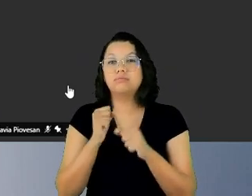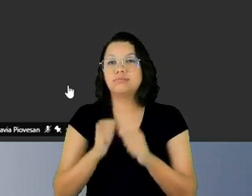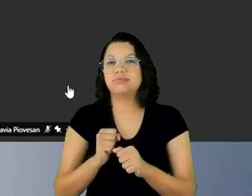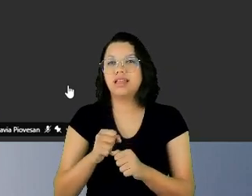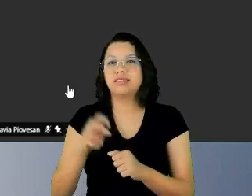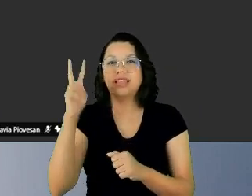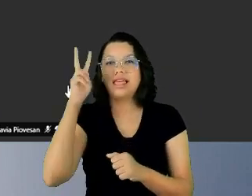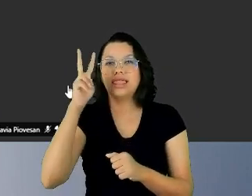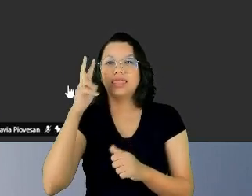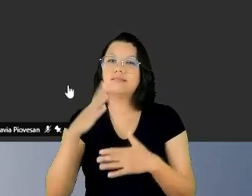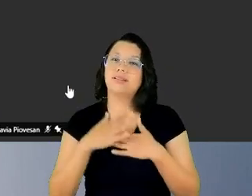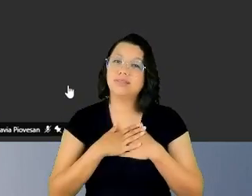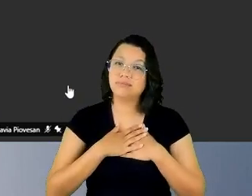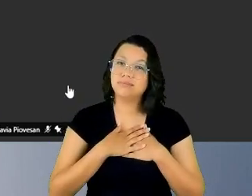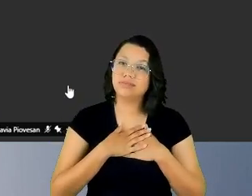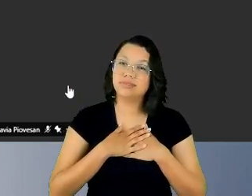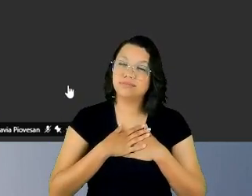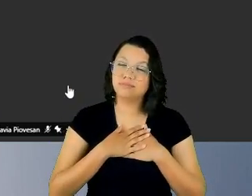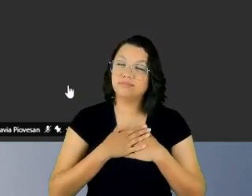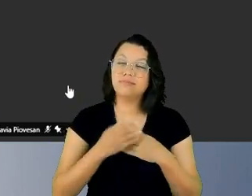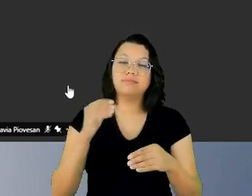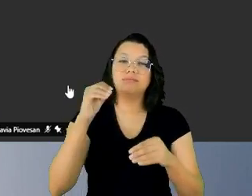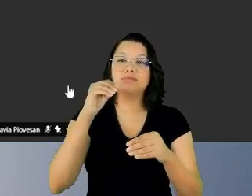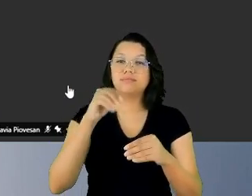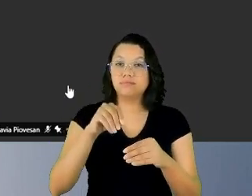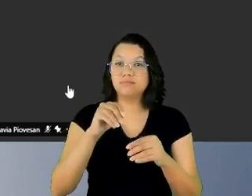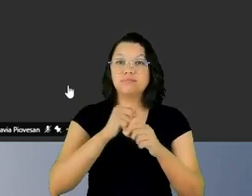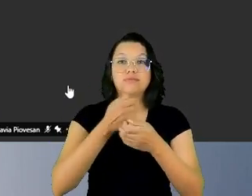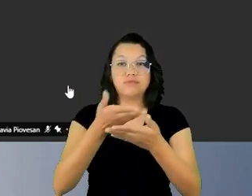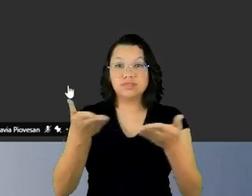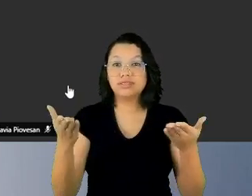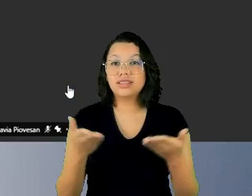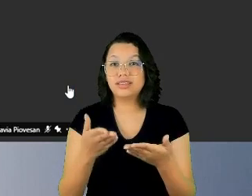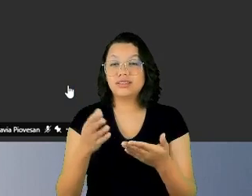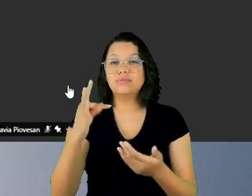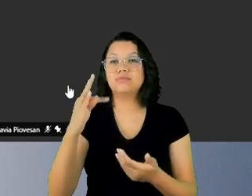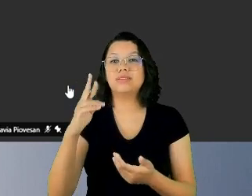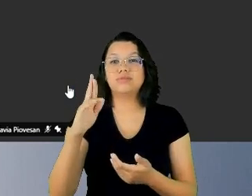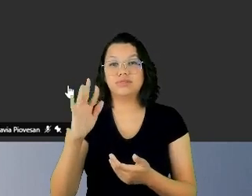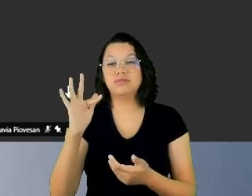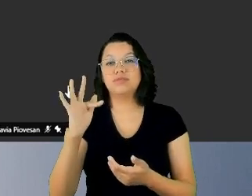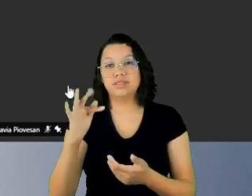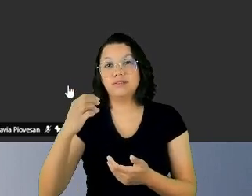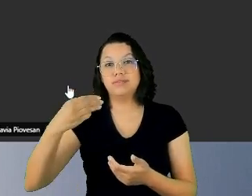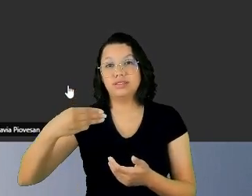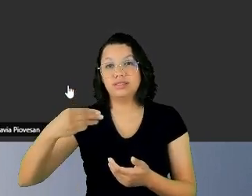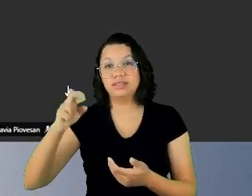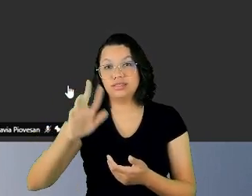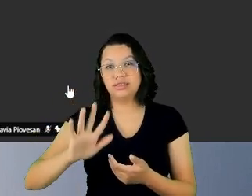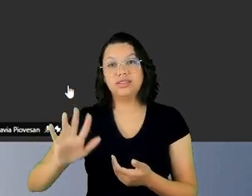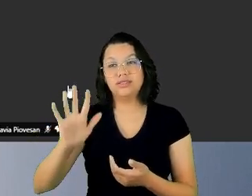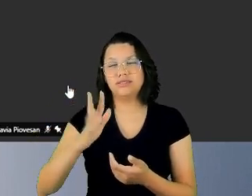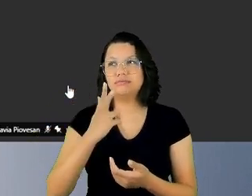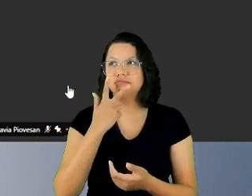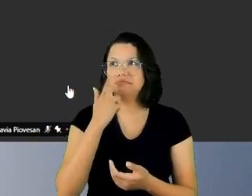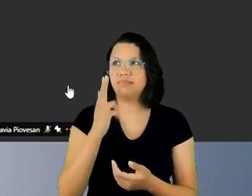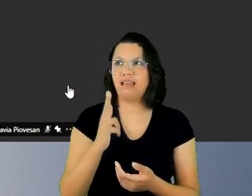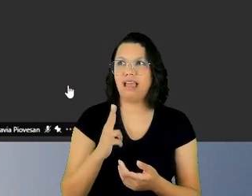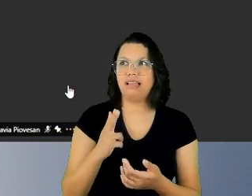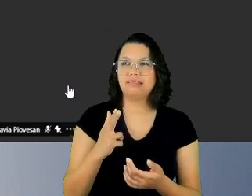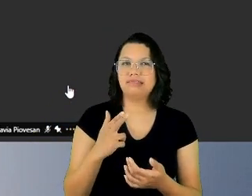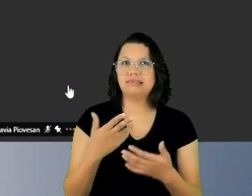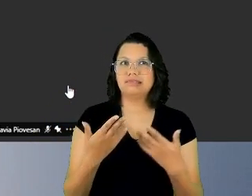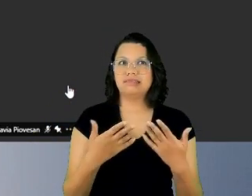da Terceira Região parece para comandar, digamos assim, os trabalhos